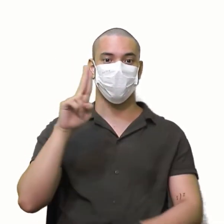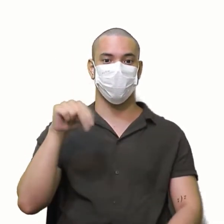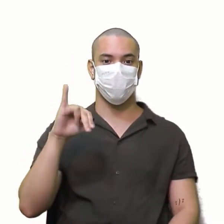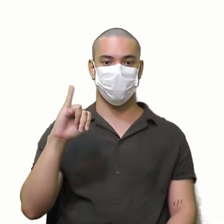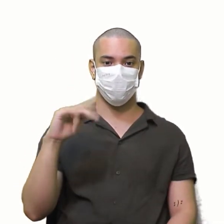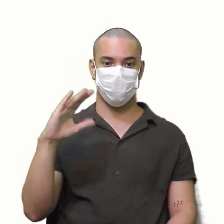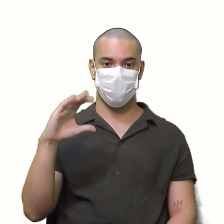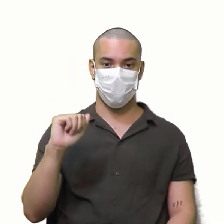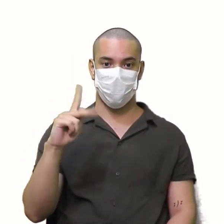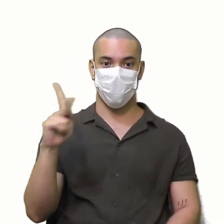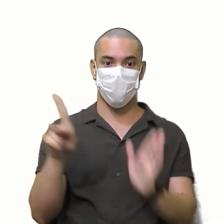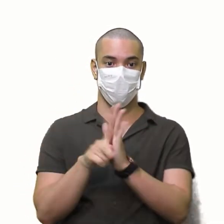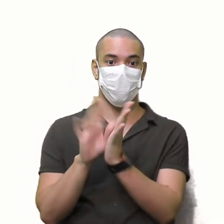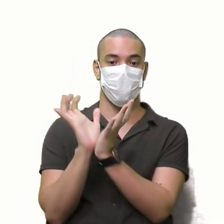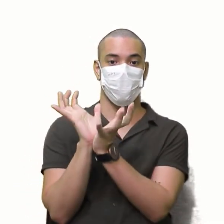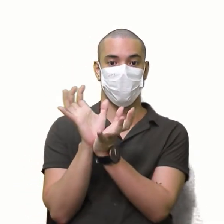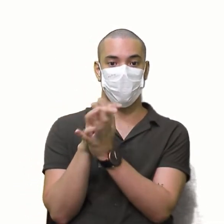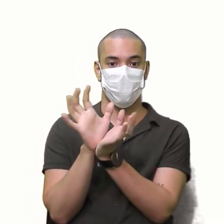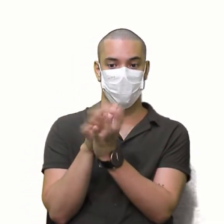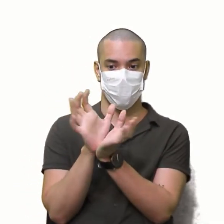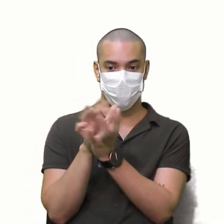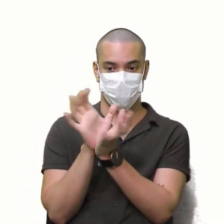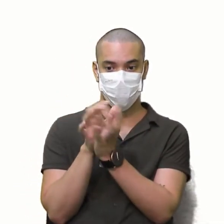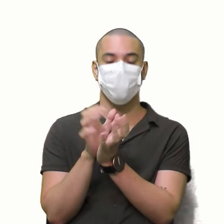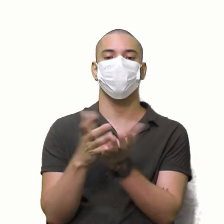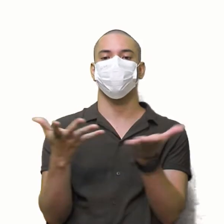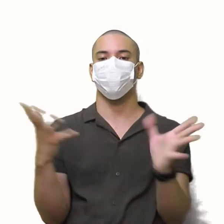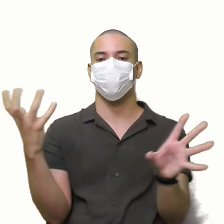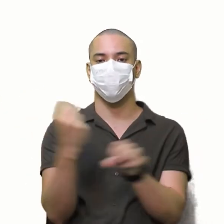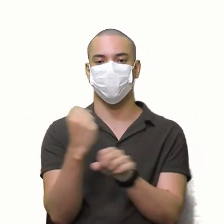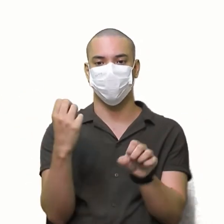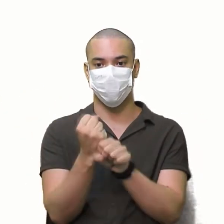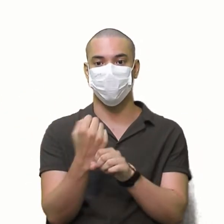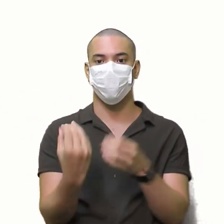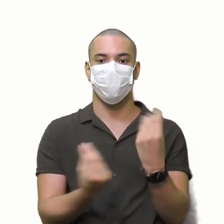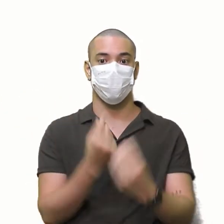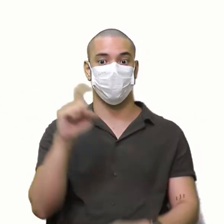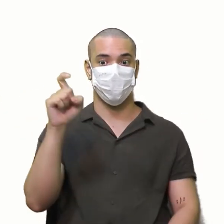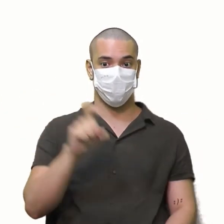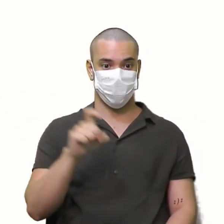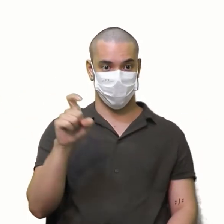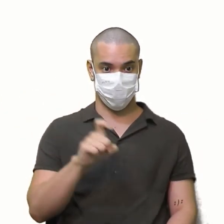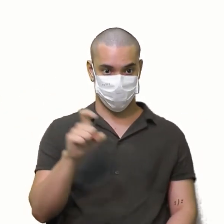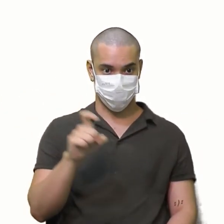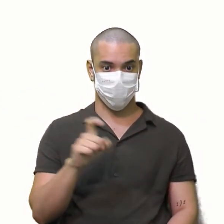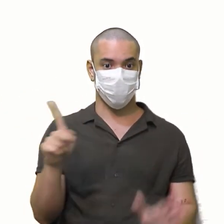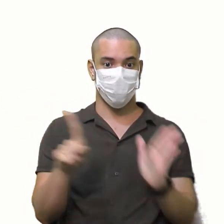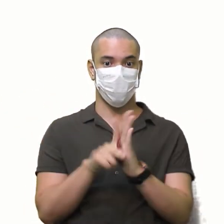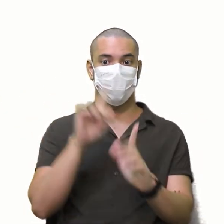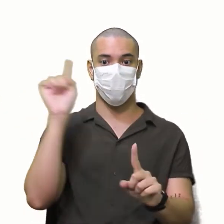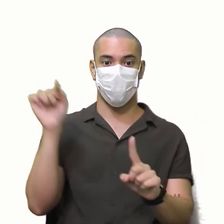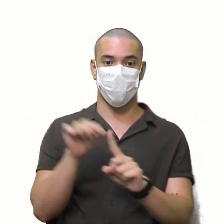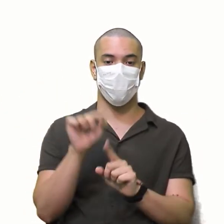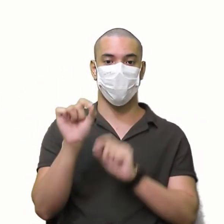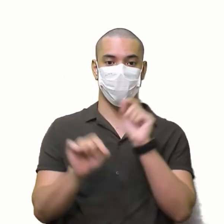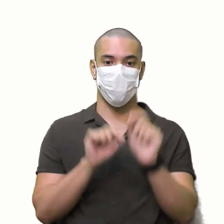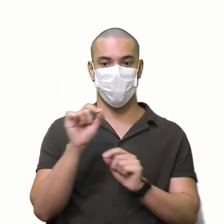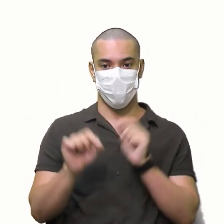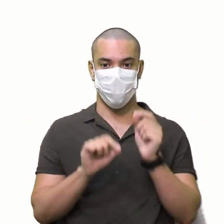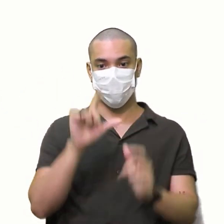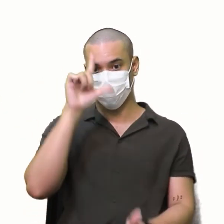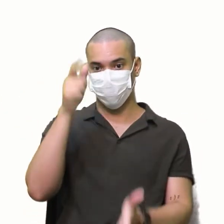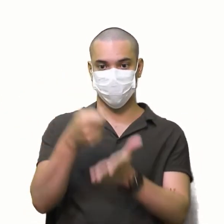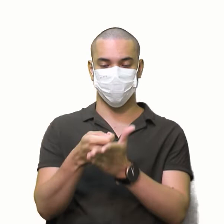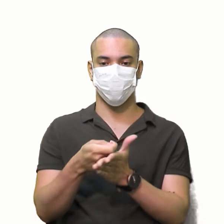Pernambuco Calcule o valor de X Afim de que o determinante da